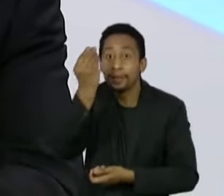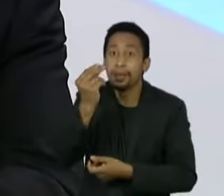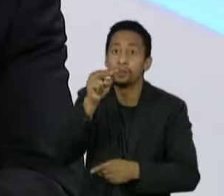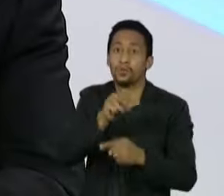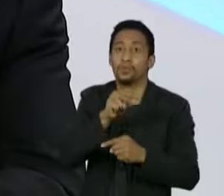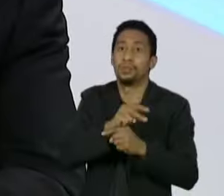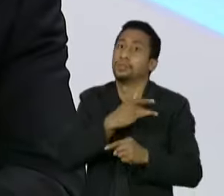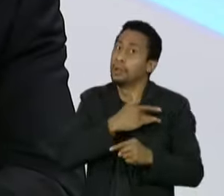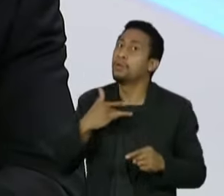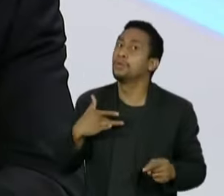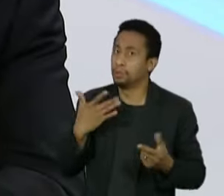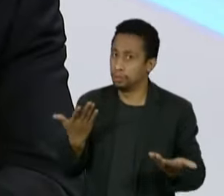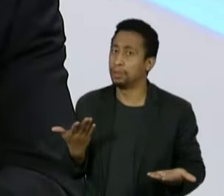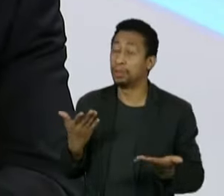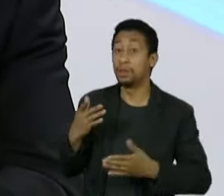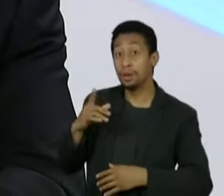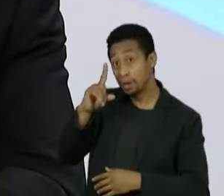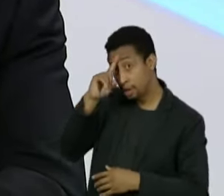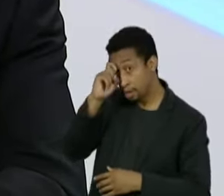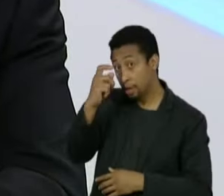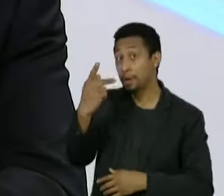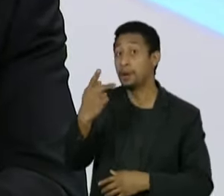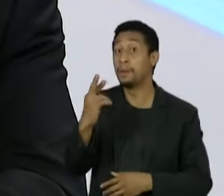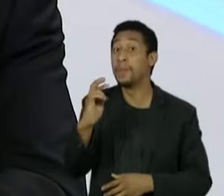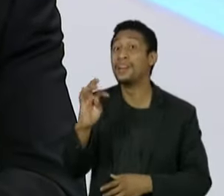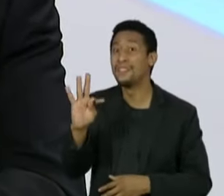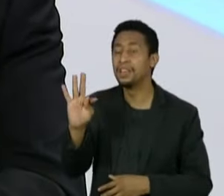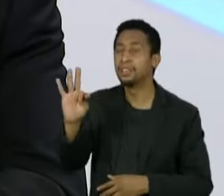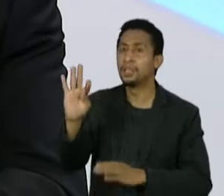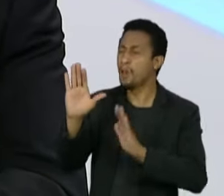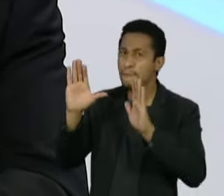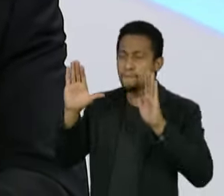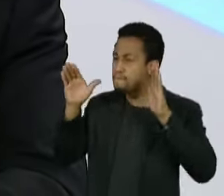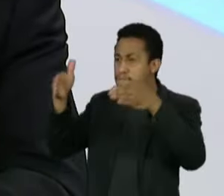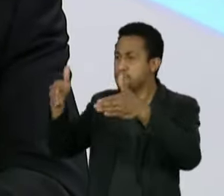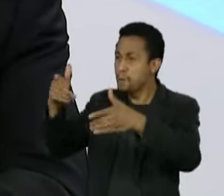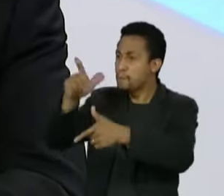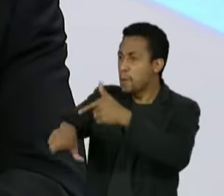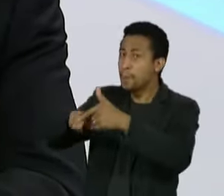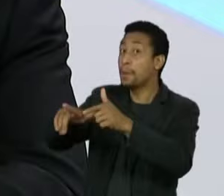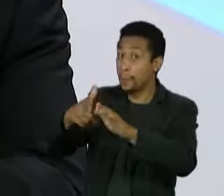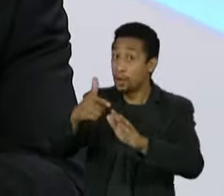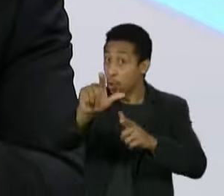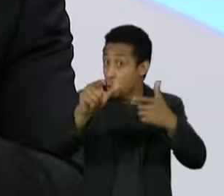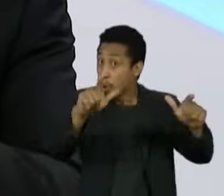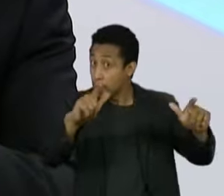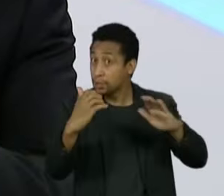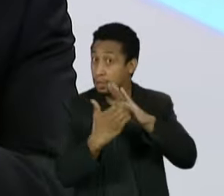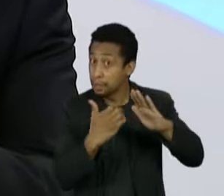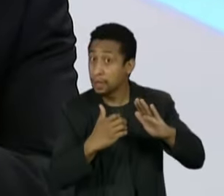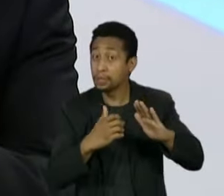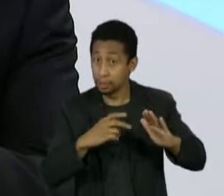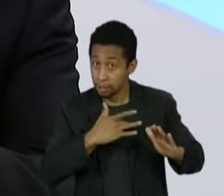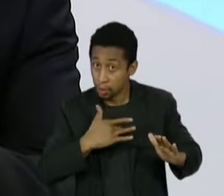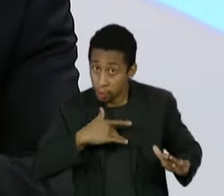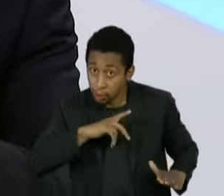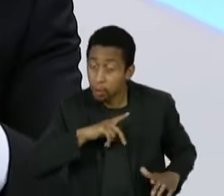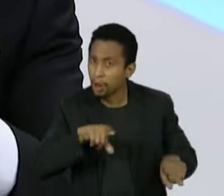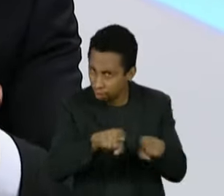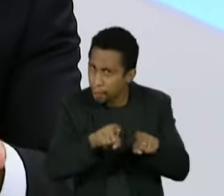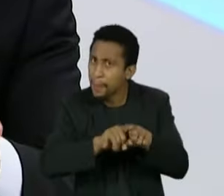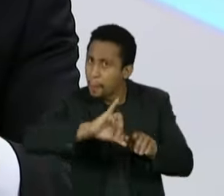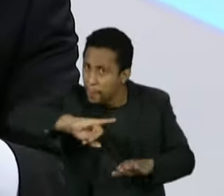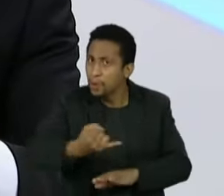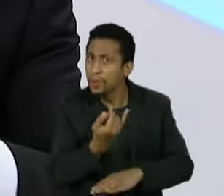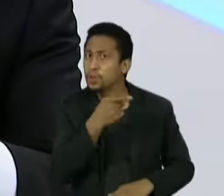que nós testemunhamos, porque a Preventicênio foi a que mais chamou a atenção, mas várias outras operadoras usaram das mesmas práticas. não na parte de testes e